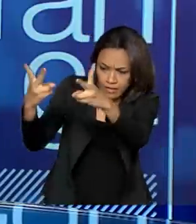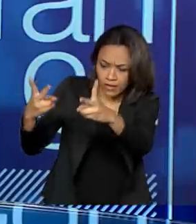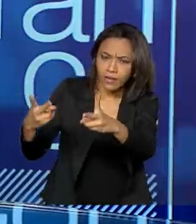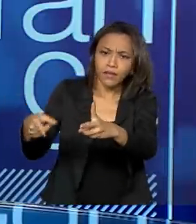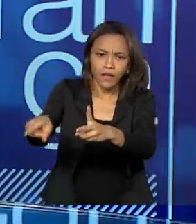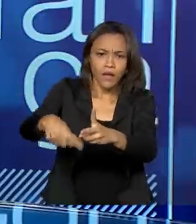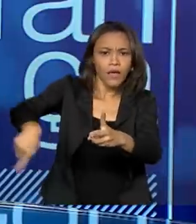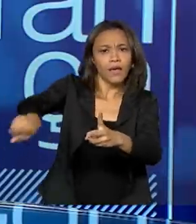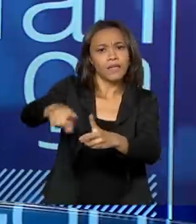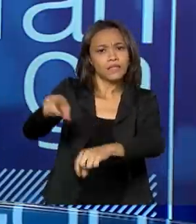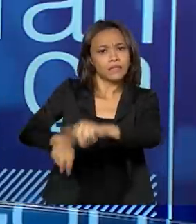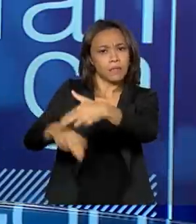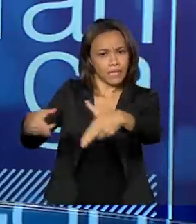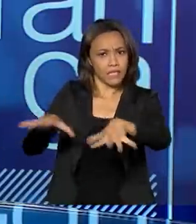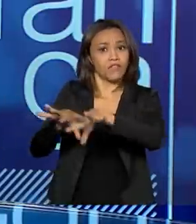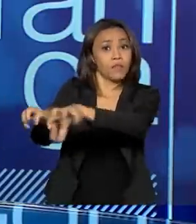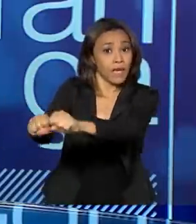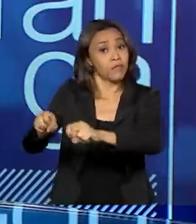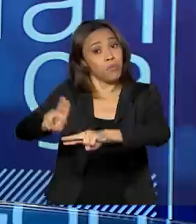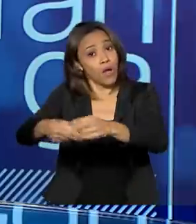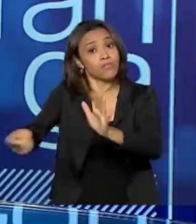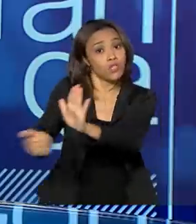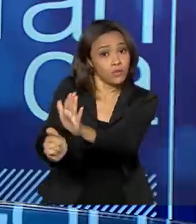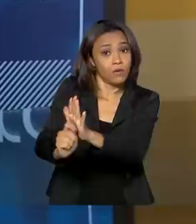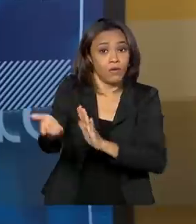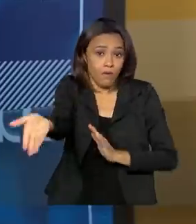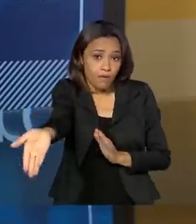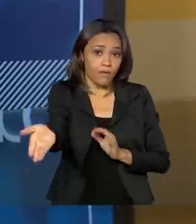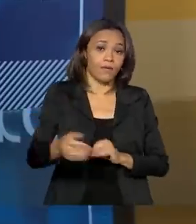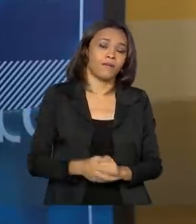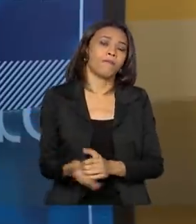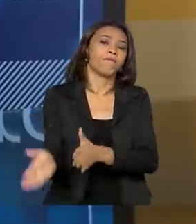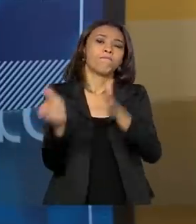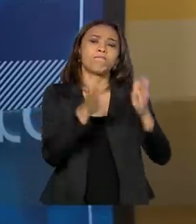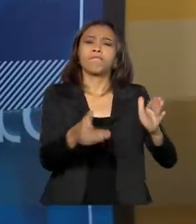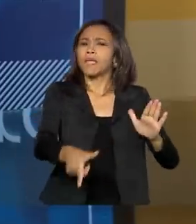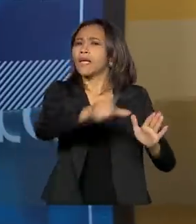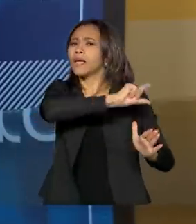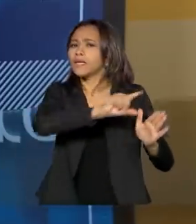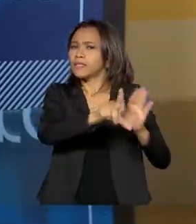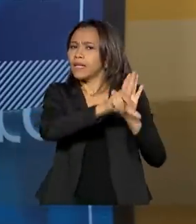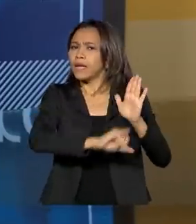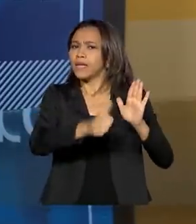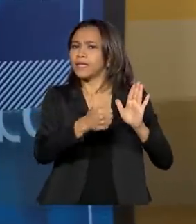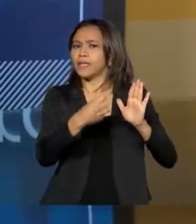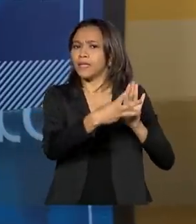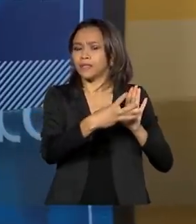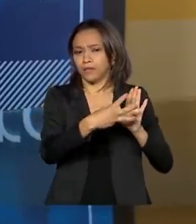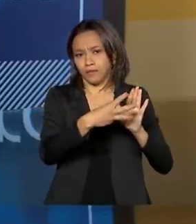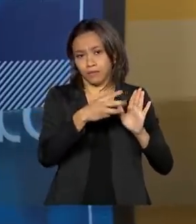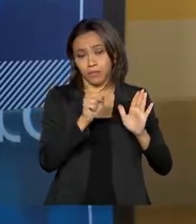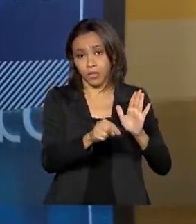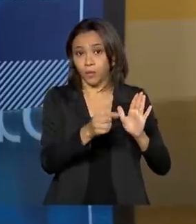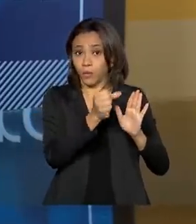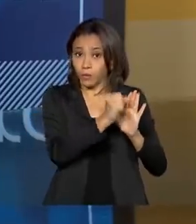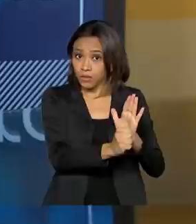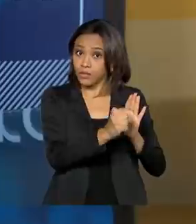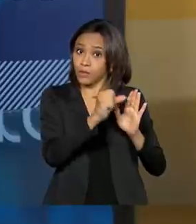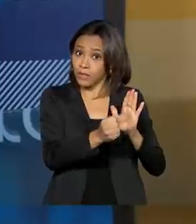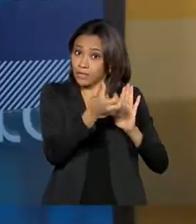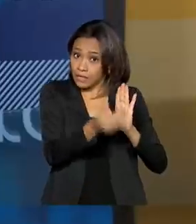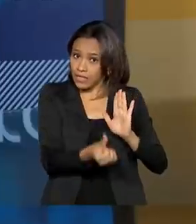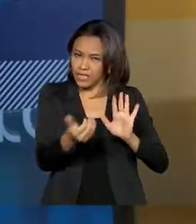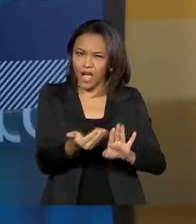resultante desse crime. Antes da Lei 13.886, as alienações antecipadas, elas não